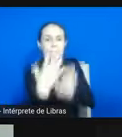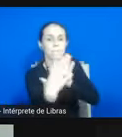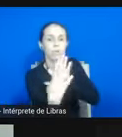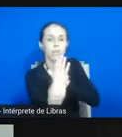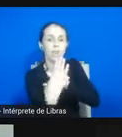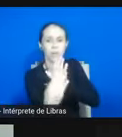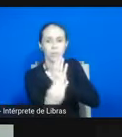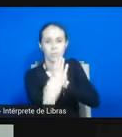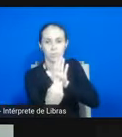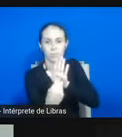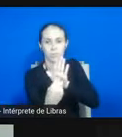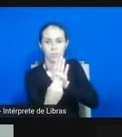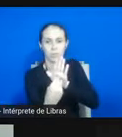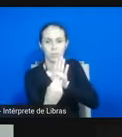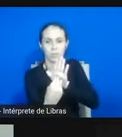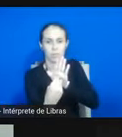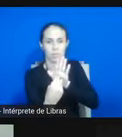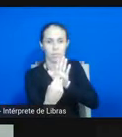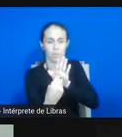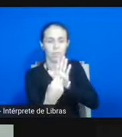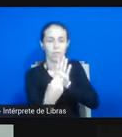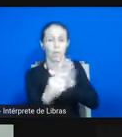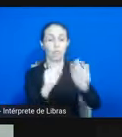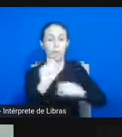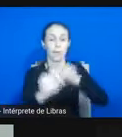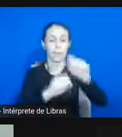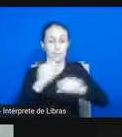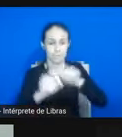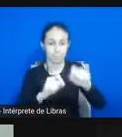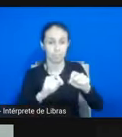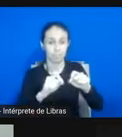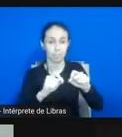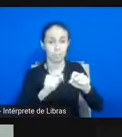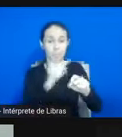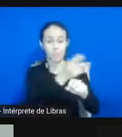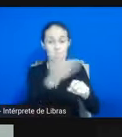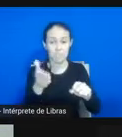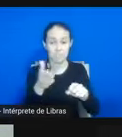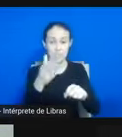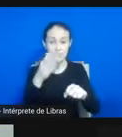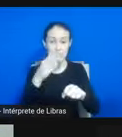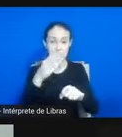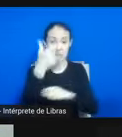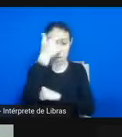estando na graduação e na pós-graduação, né?